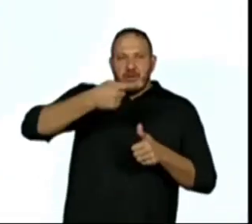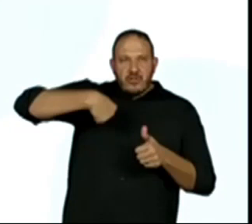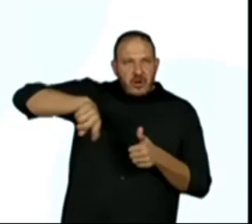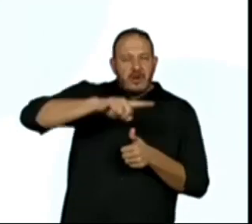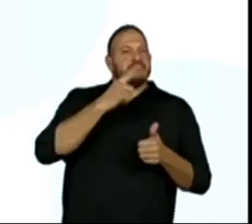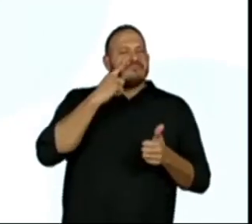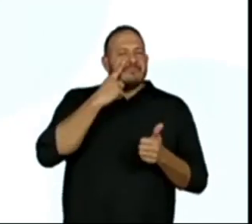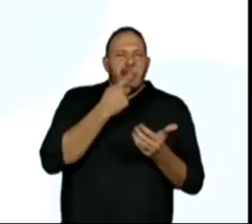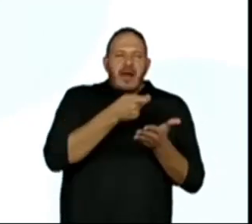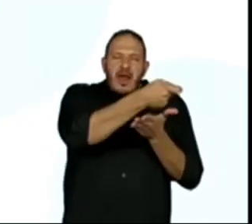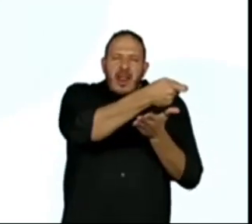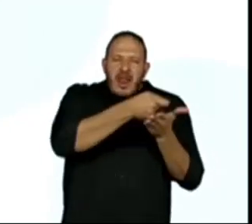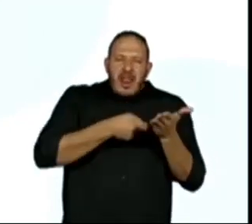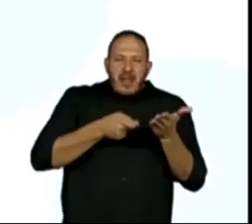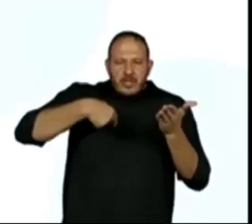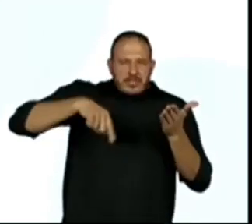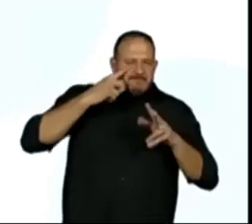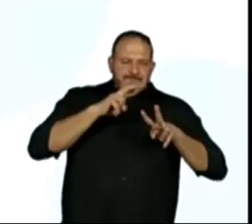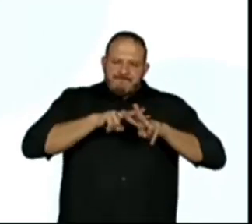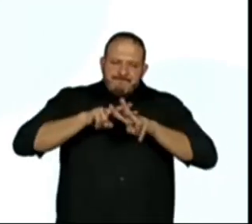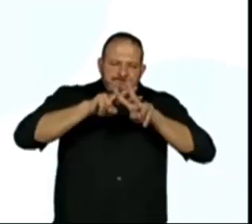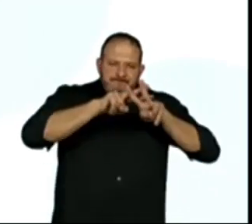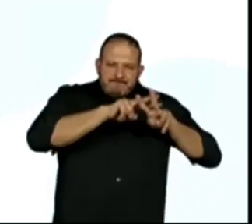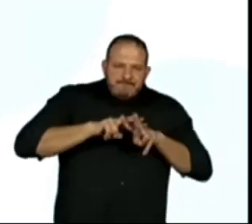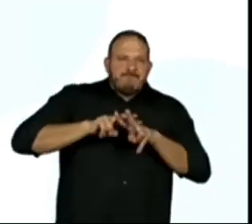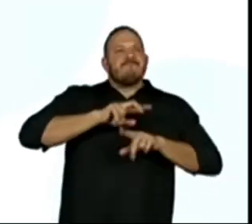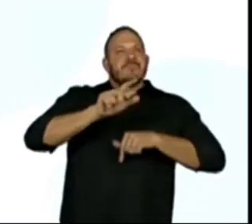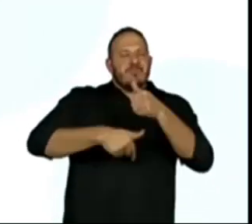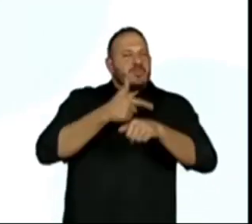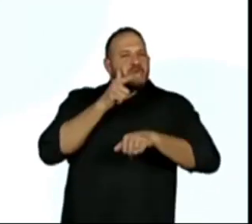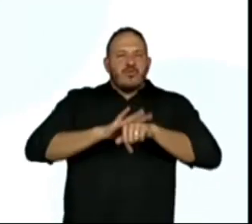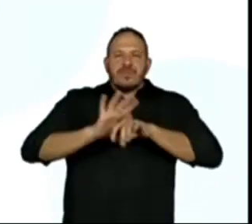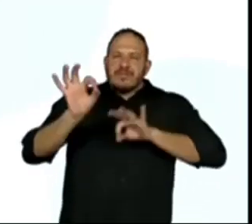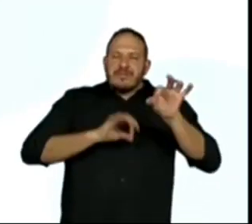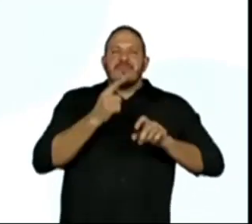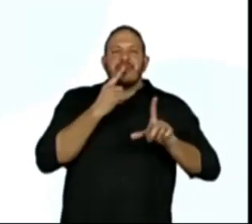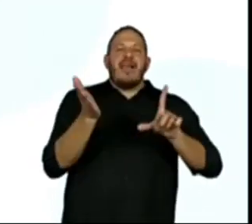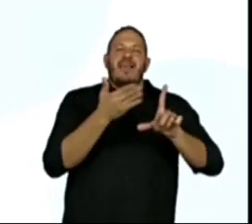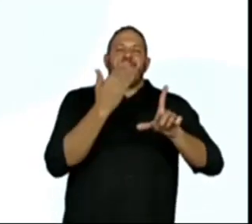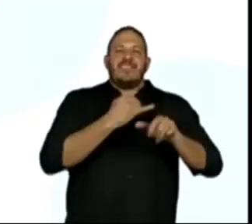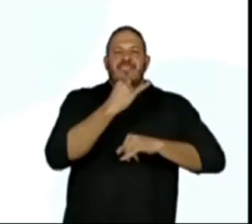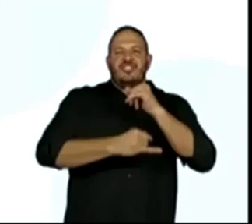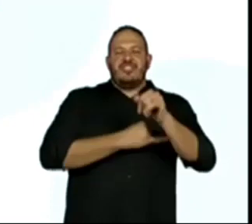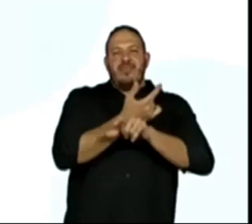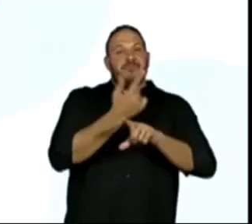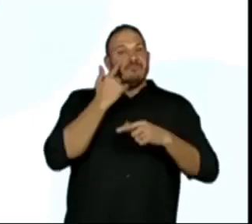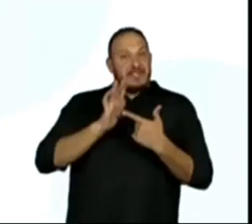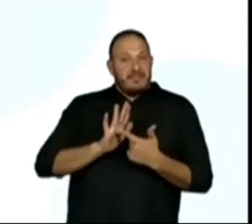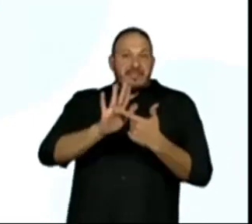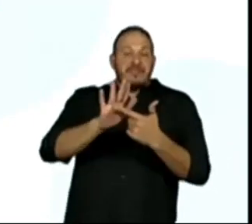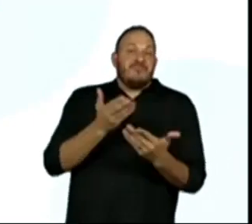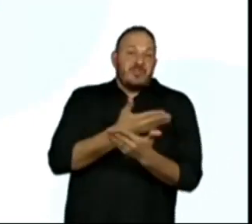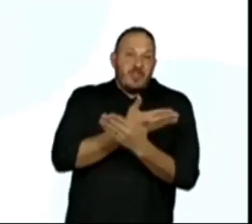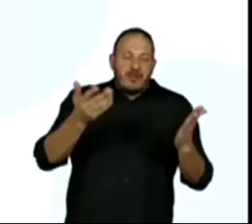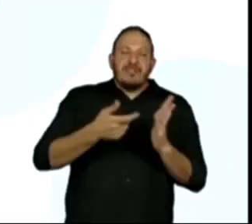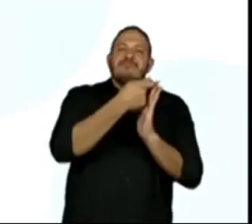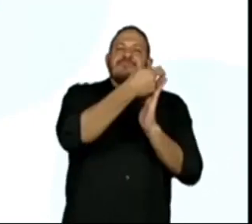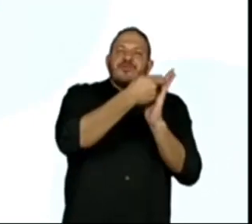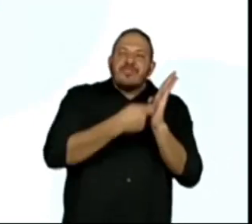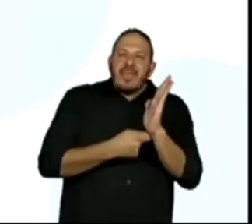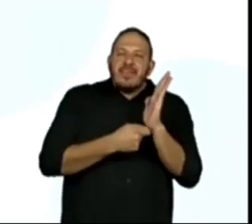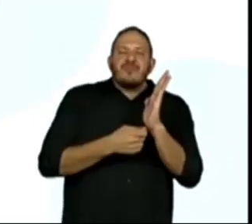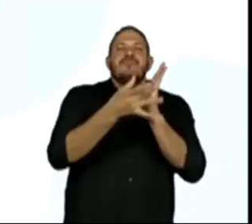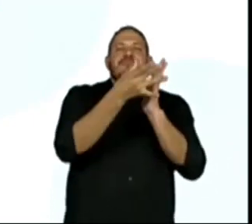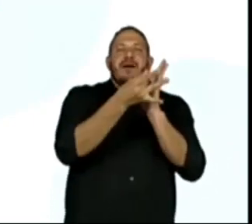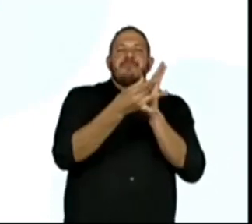revisão textual e a apresentação da revista digital com todos os textos que foram trabalhados